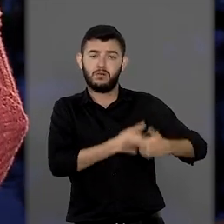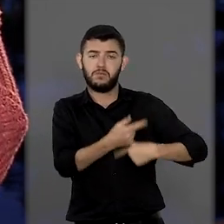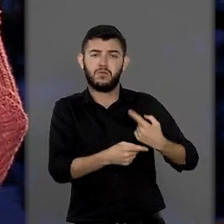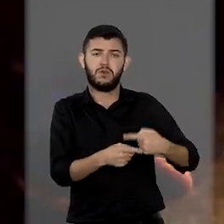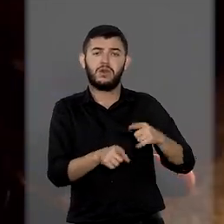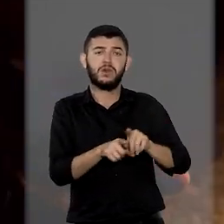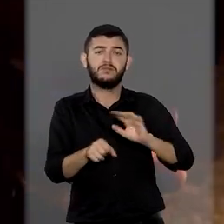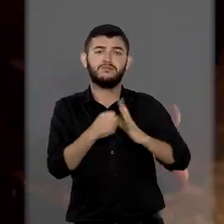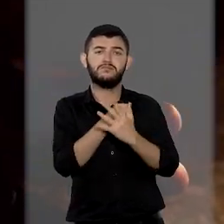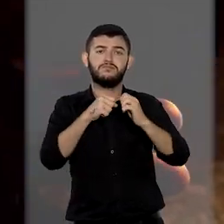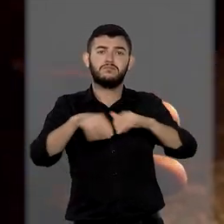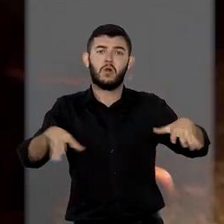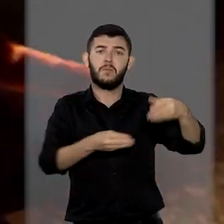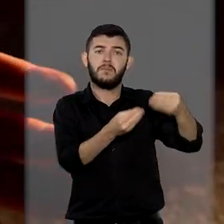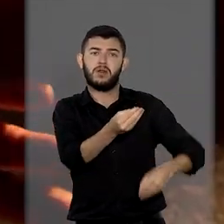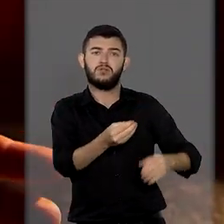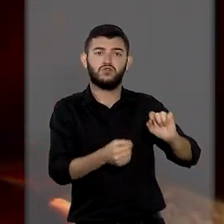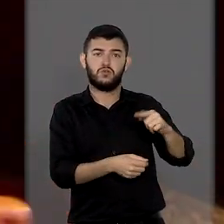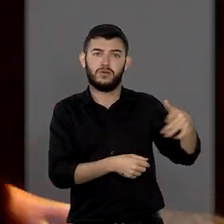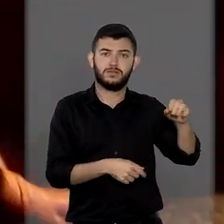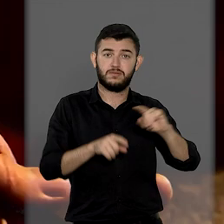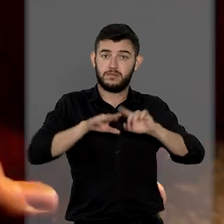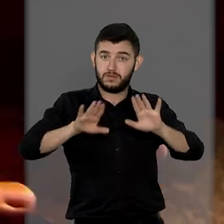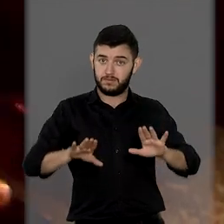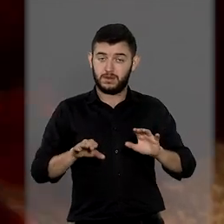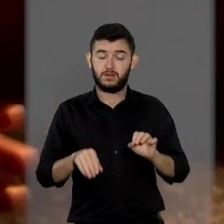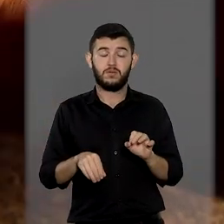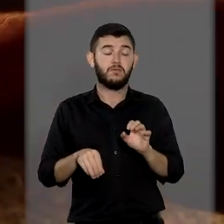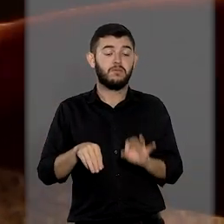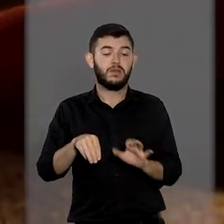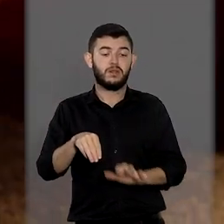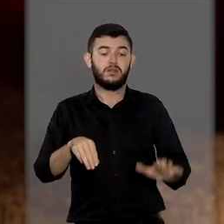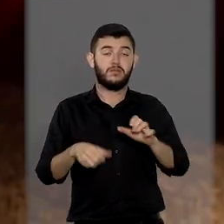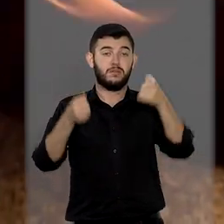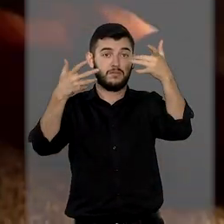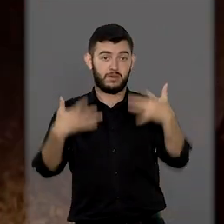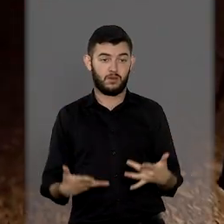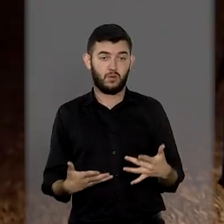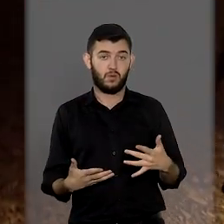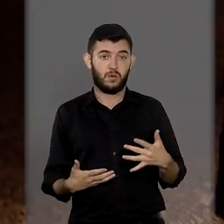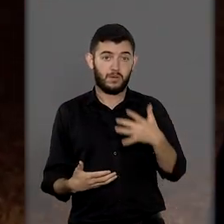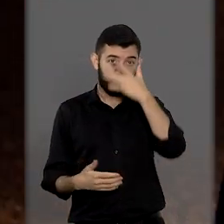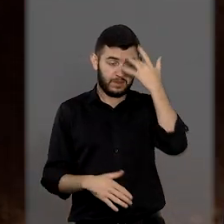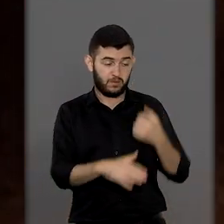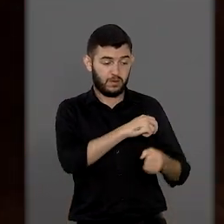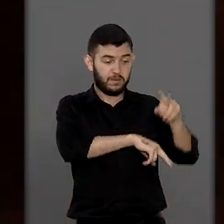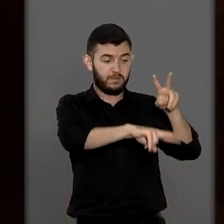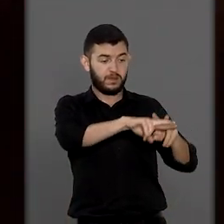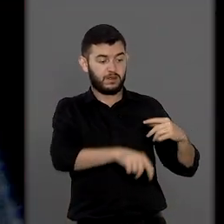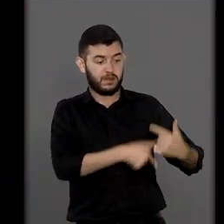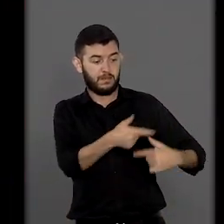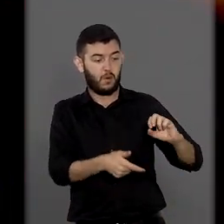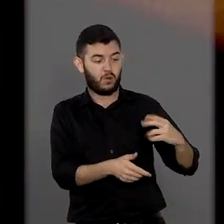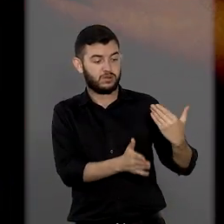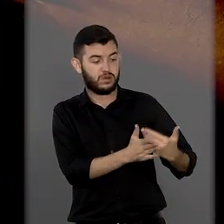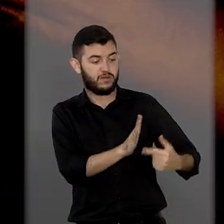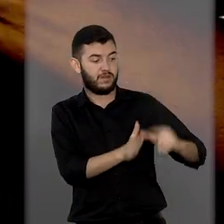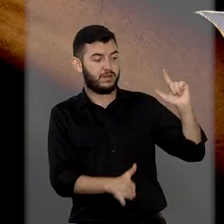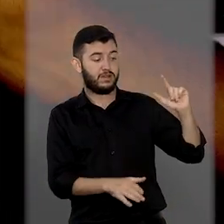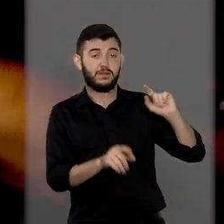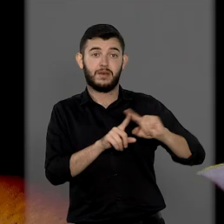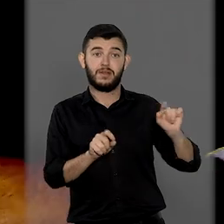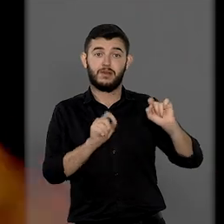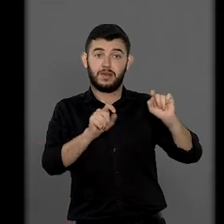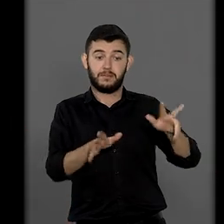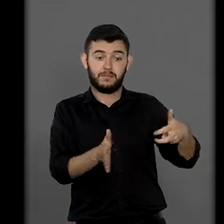sanitária. Para o ministro negar aos presos que já trabalhavam ou estudavam antes da pandemia, o direito de continuar